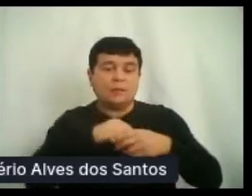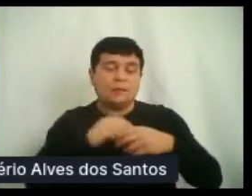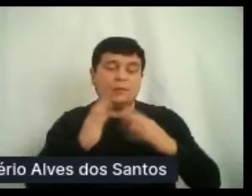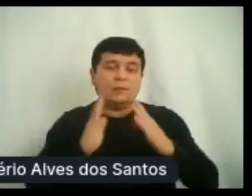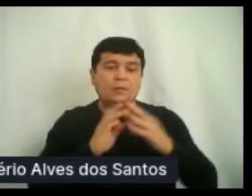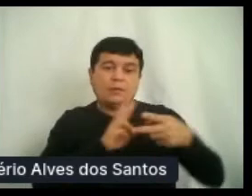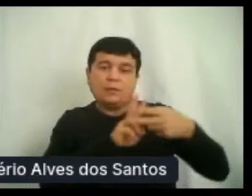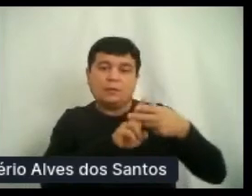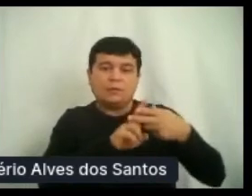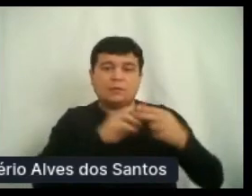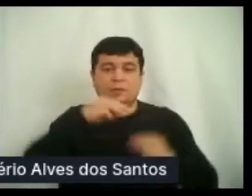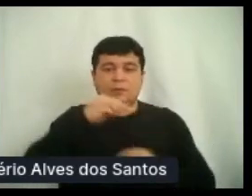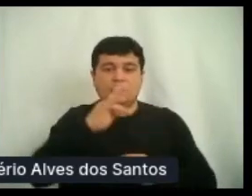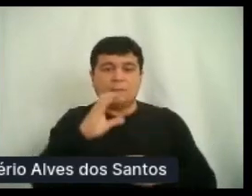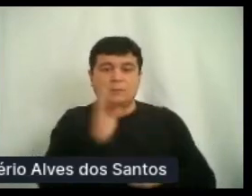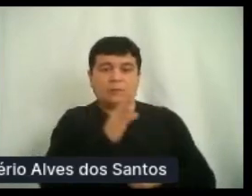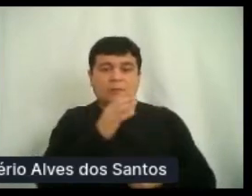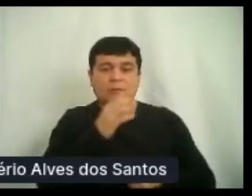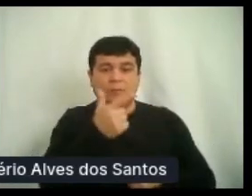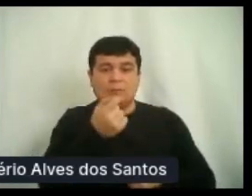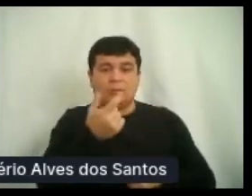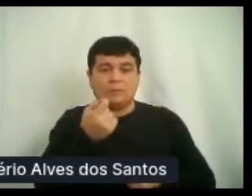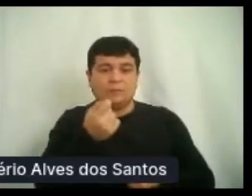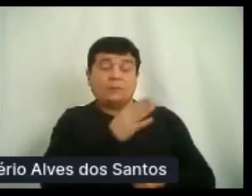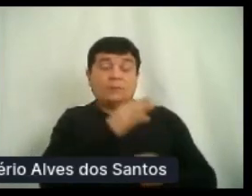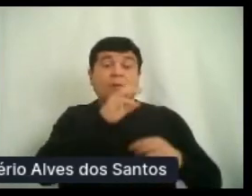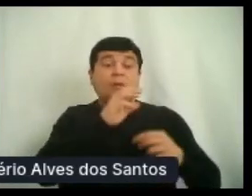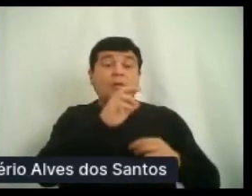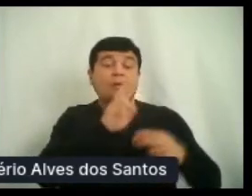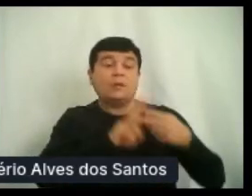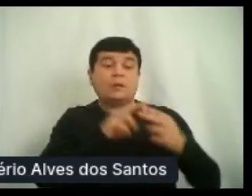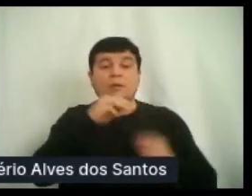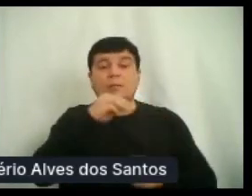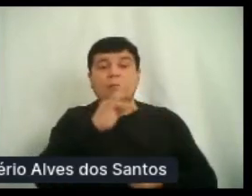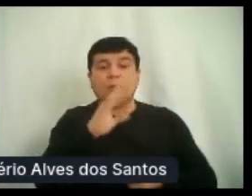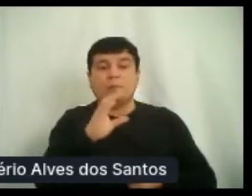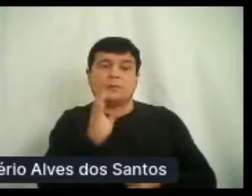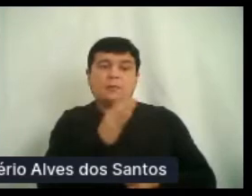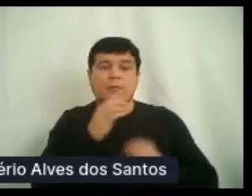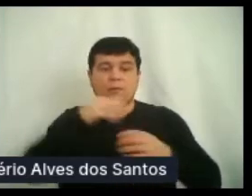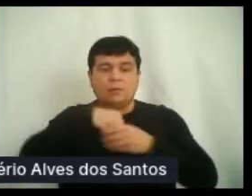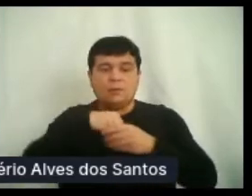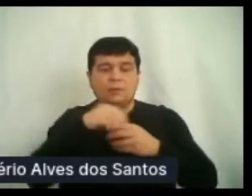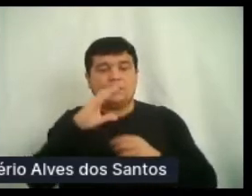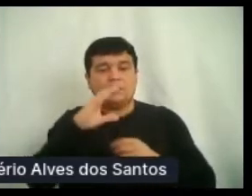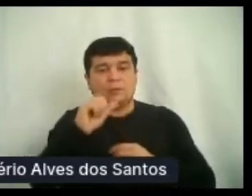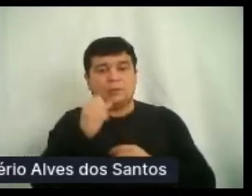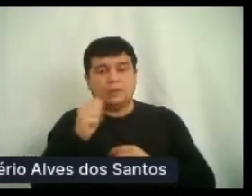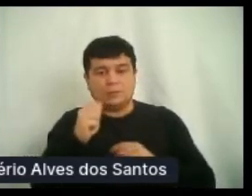MTC2020, MTC em casa, e comentar na postagem sobre o sorteio que vamos fazer ao longo do dia.